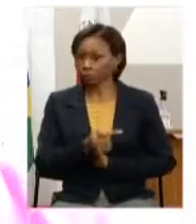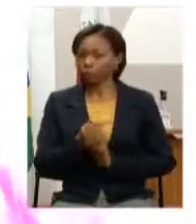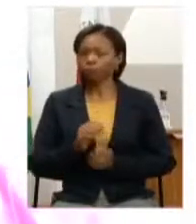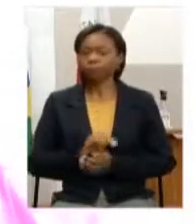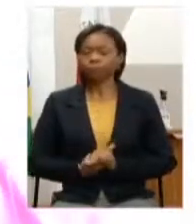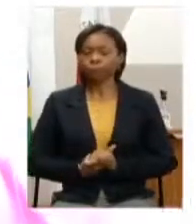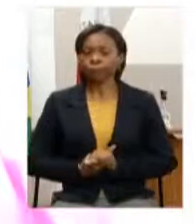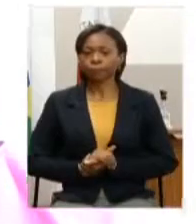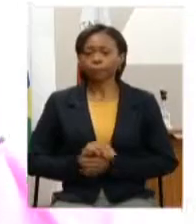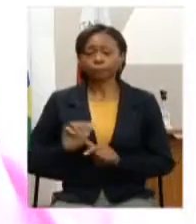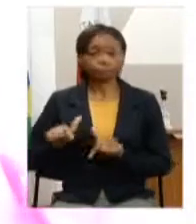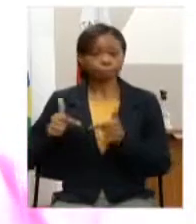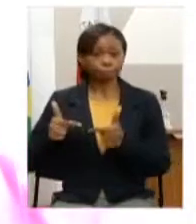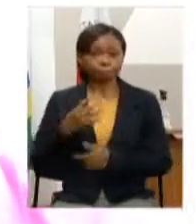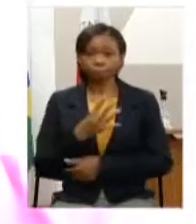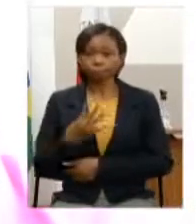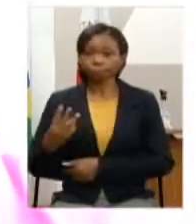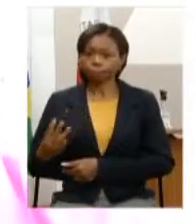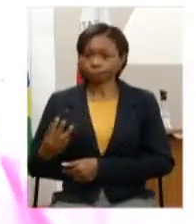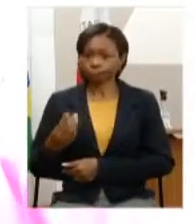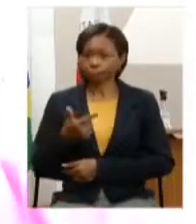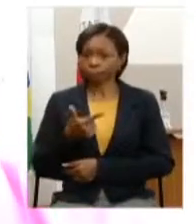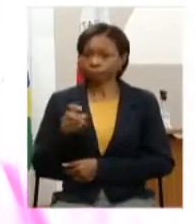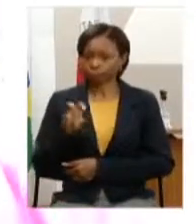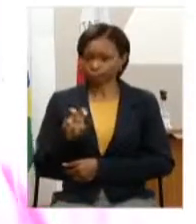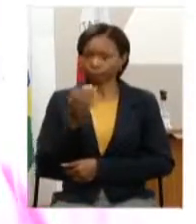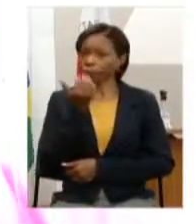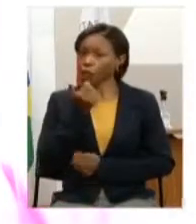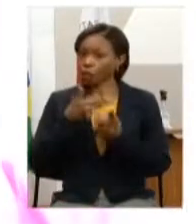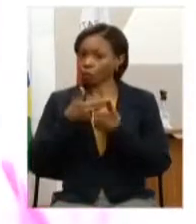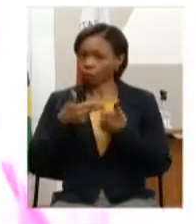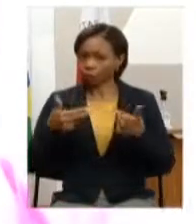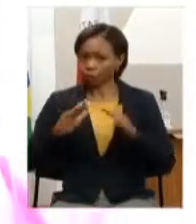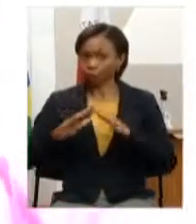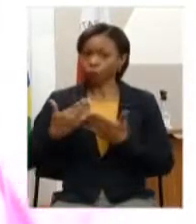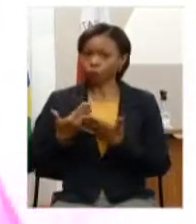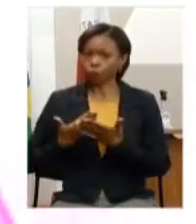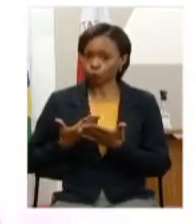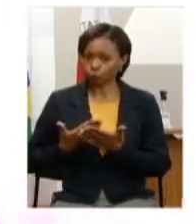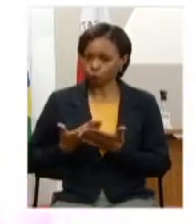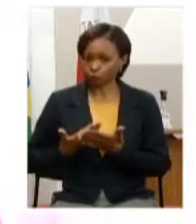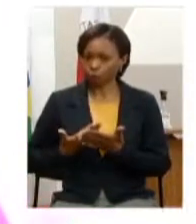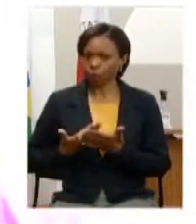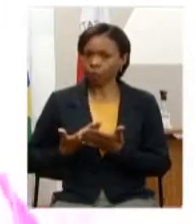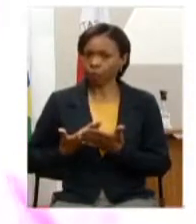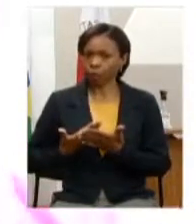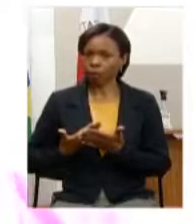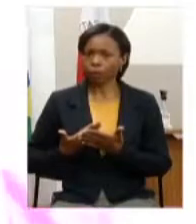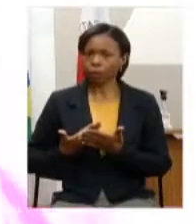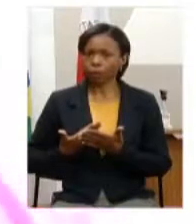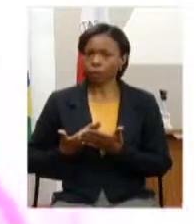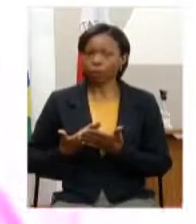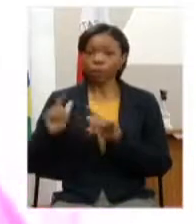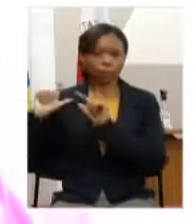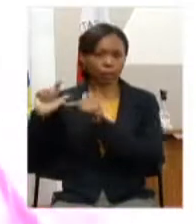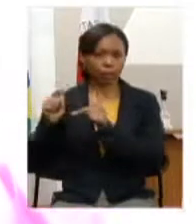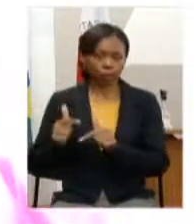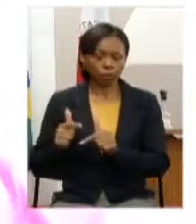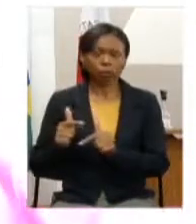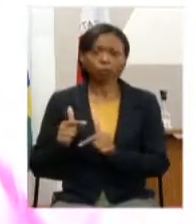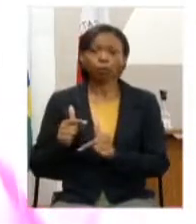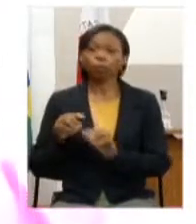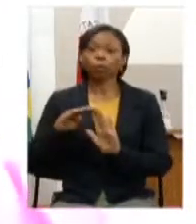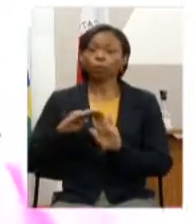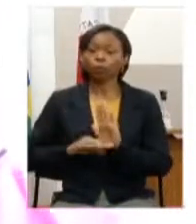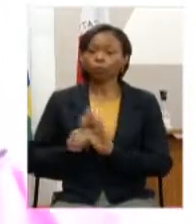ação 43.25 alimentação escolar educação profissional no âmbito do Programa 108